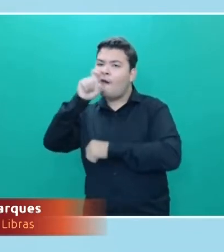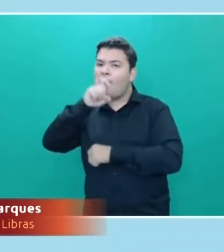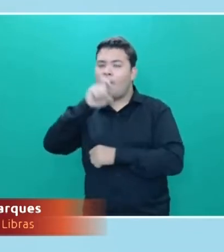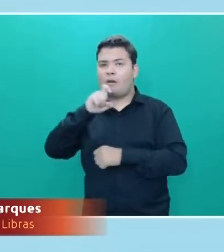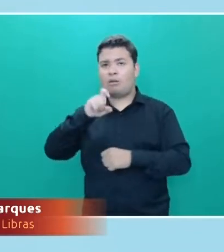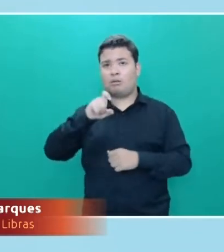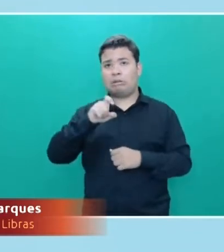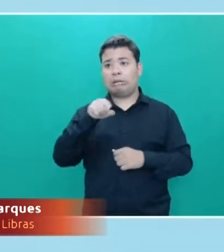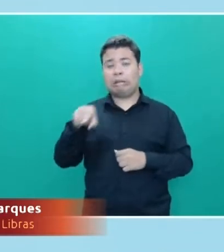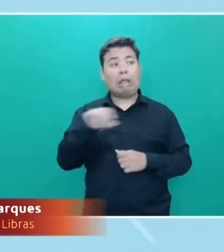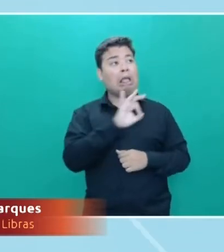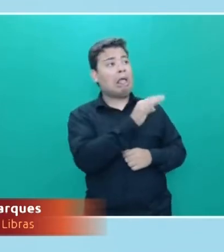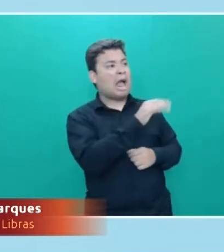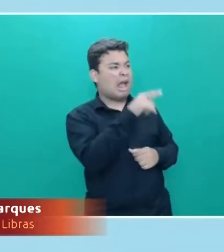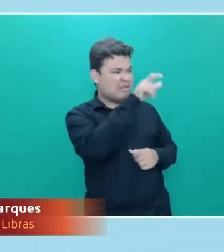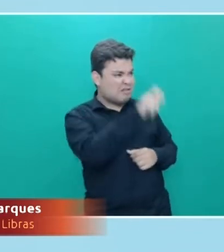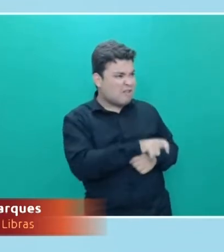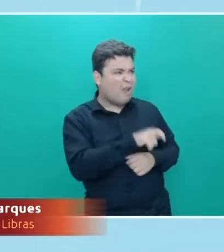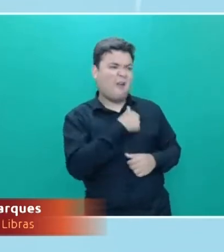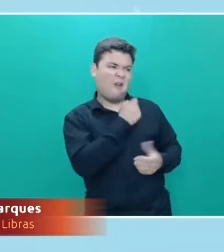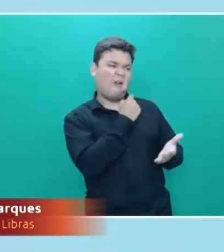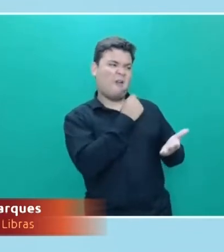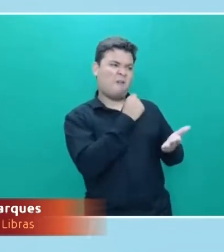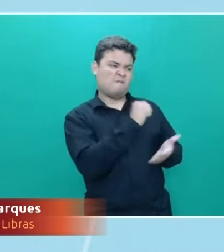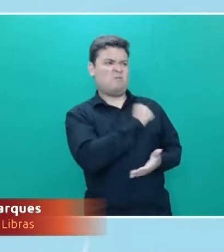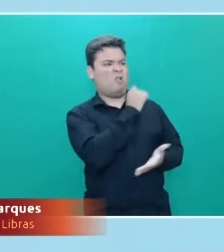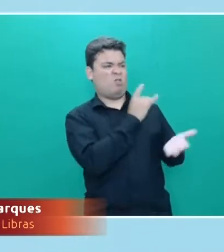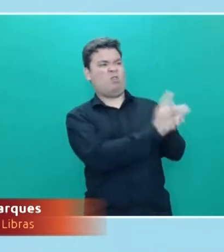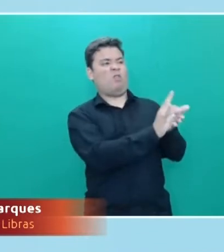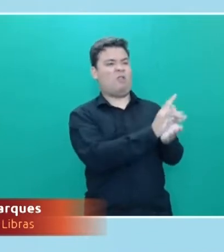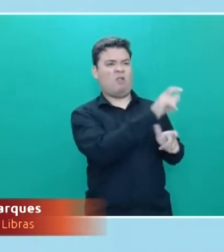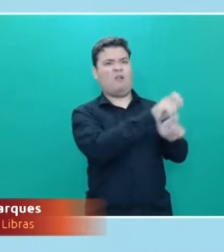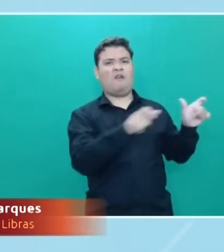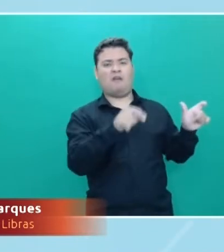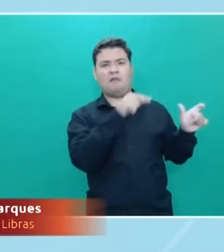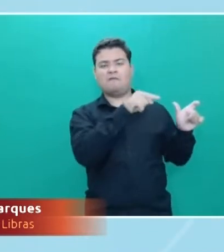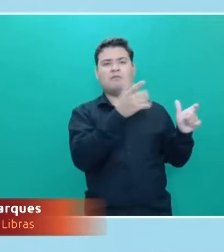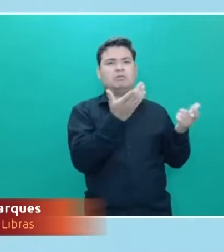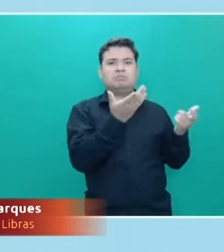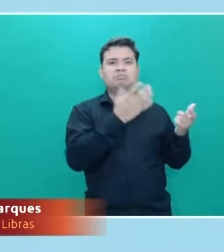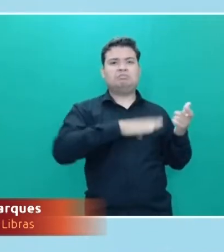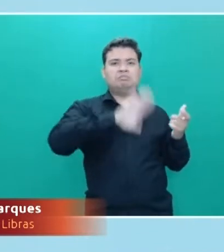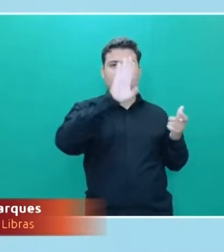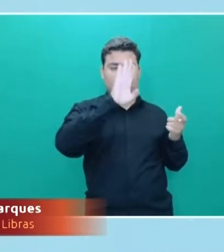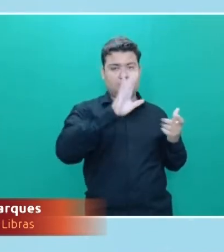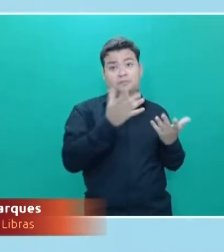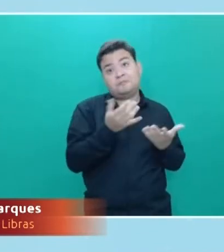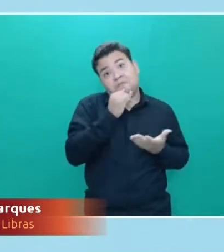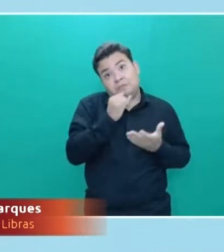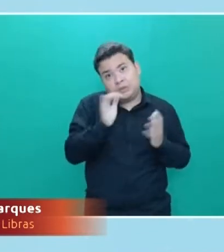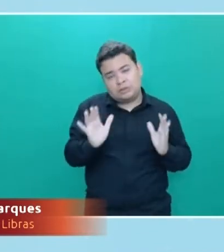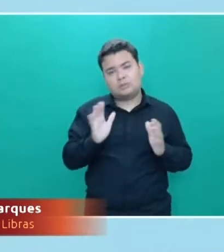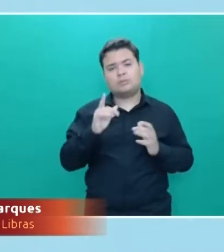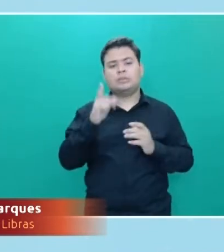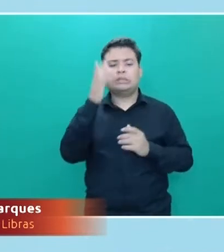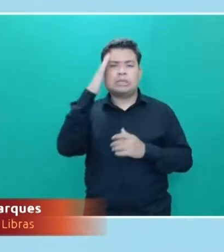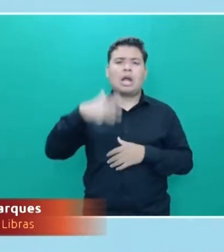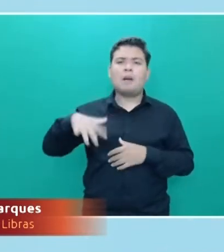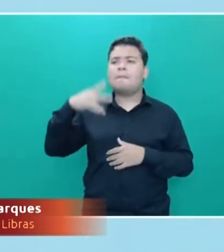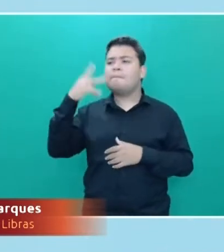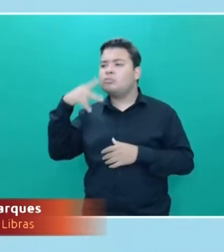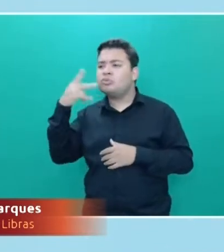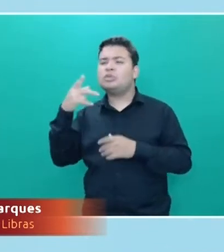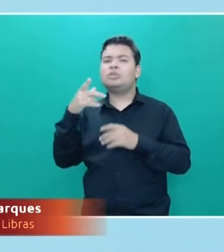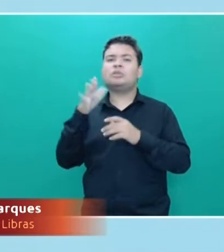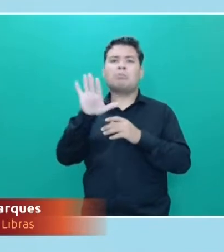Como é que você vê o uso das fake news durante o período eleitoral e na política, de forma geral, né? A gente sabe que, mesmo antes das campanhas,